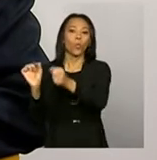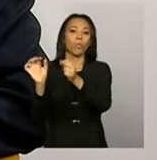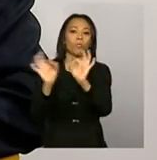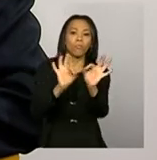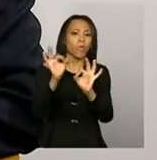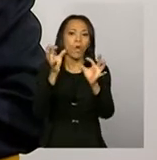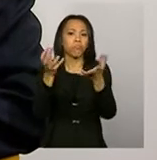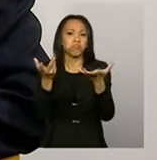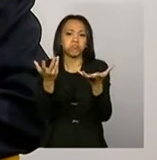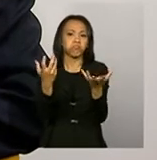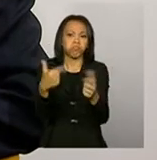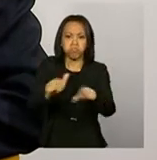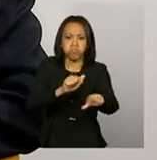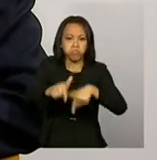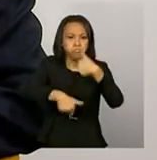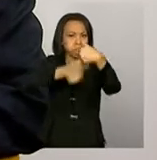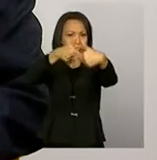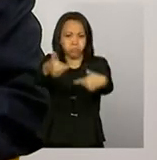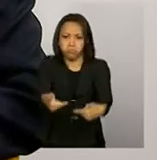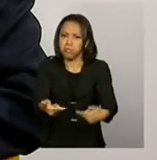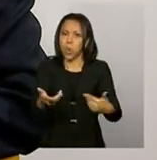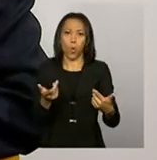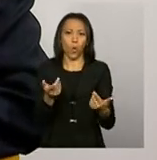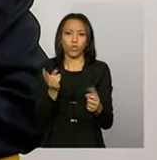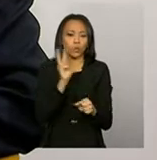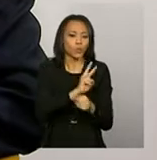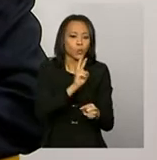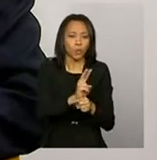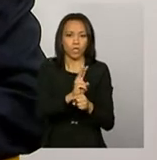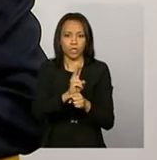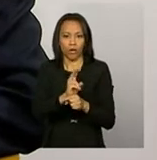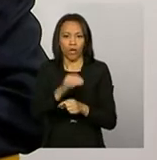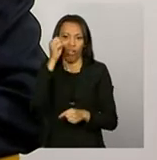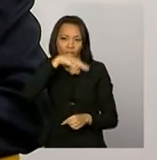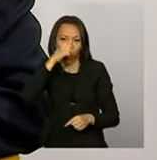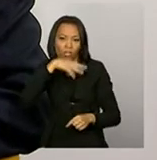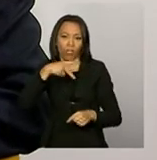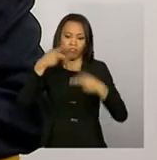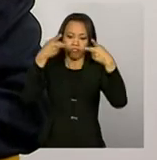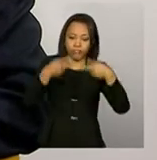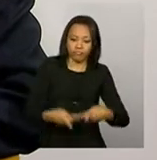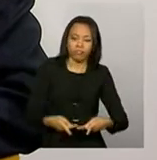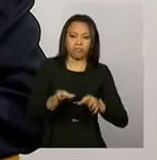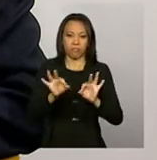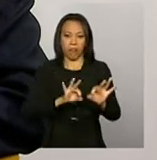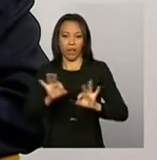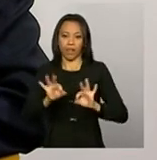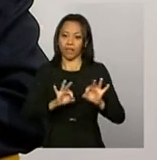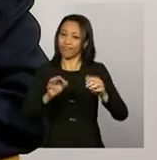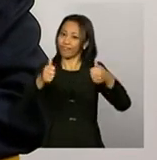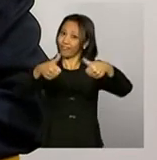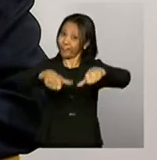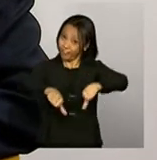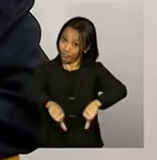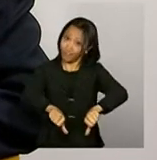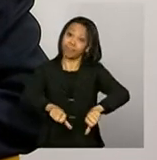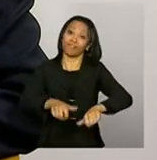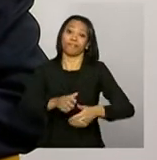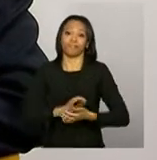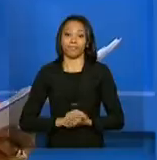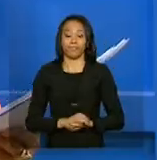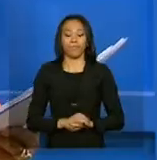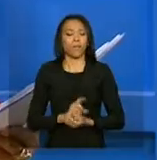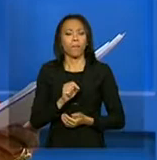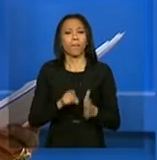ele não atua ou se ele não cuida desse planejamento, a tendência é a coisa não dar muito certo. Agora, o que